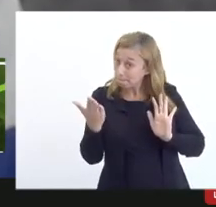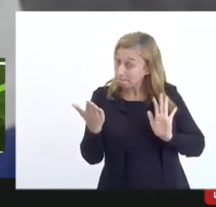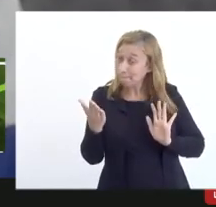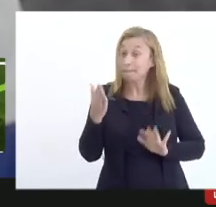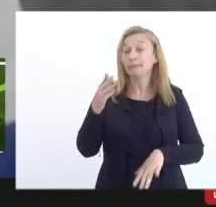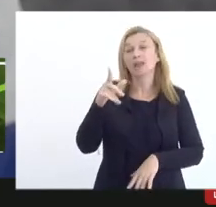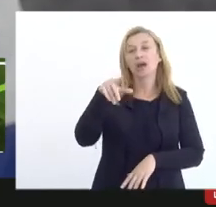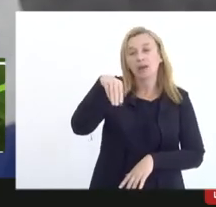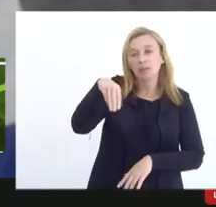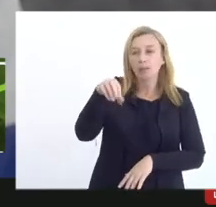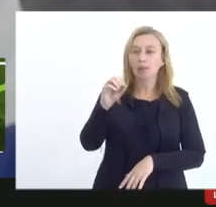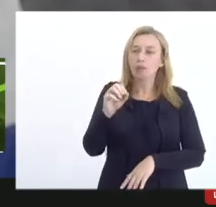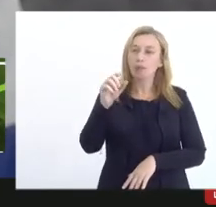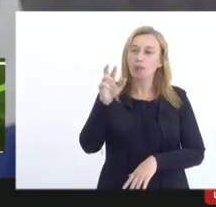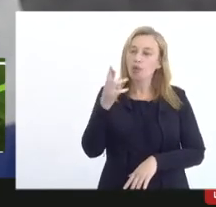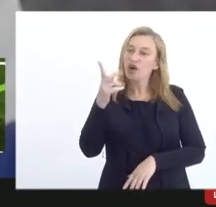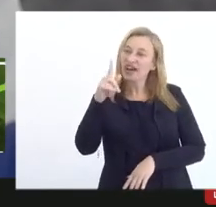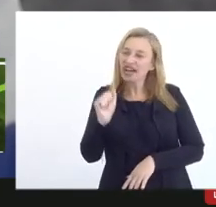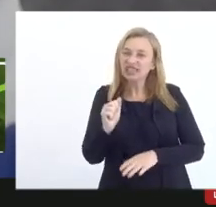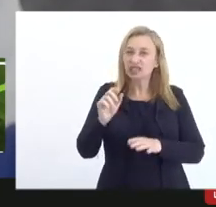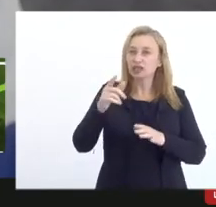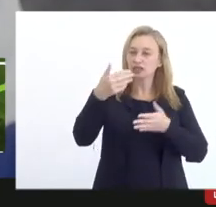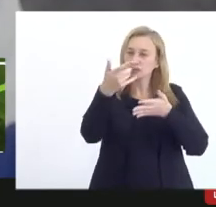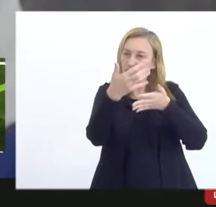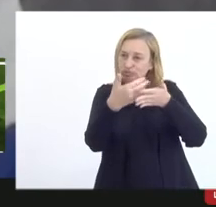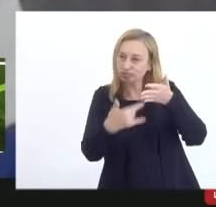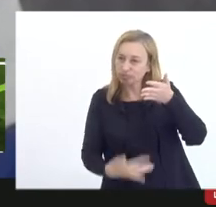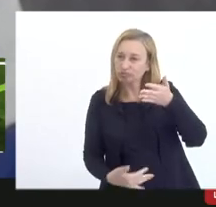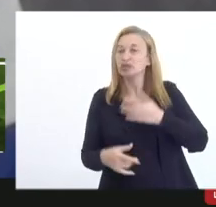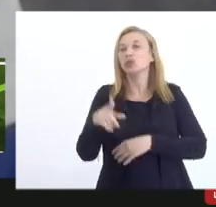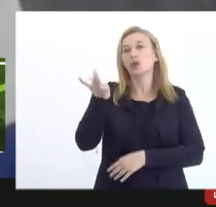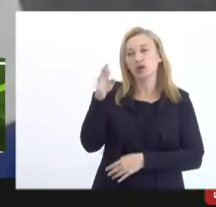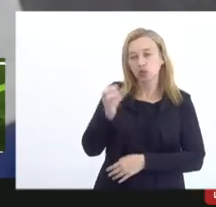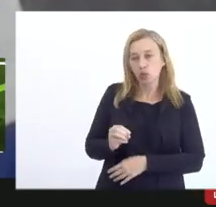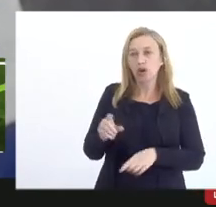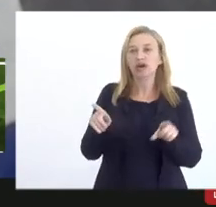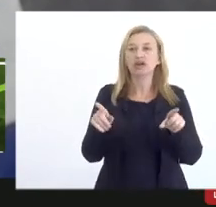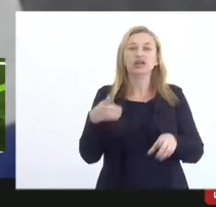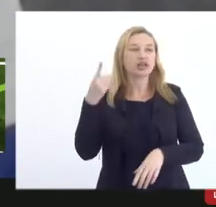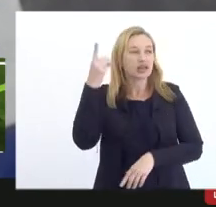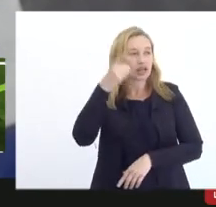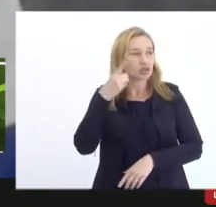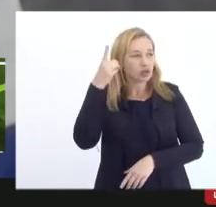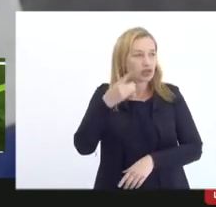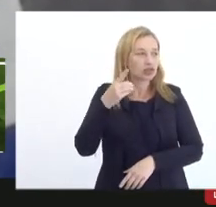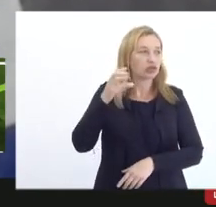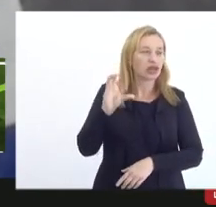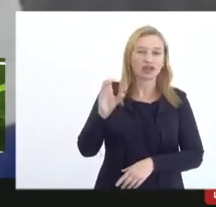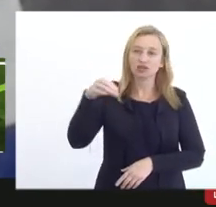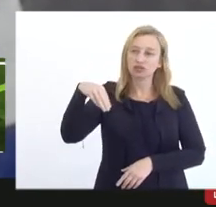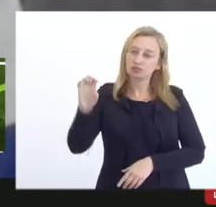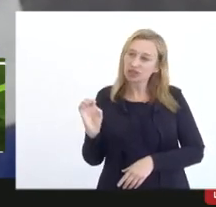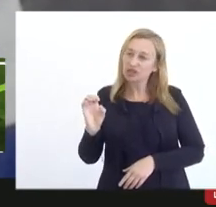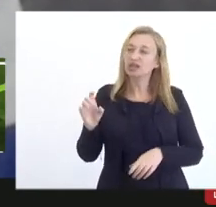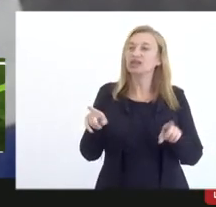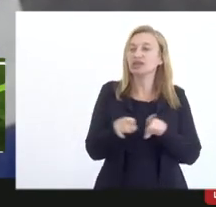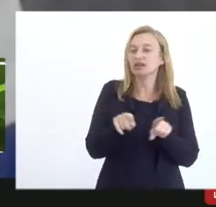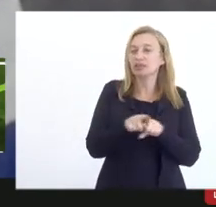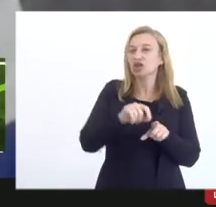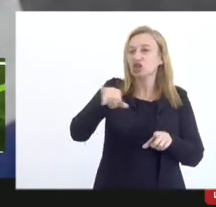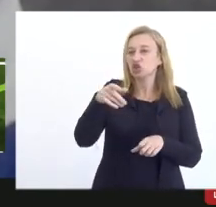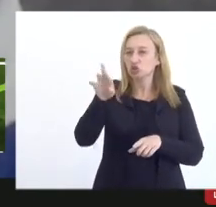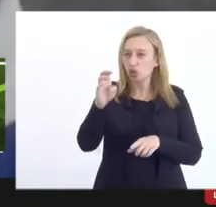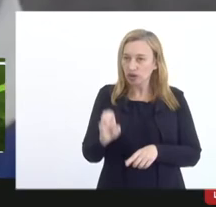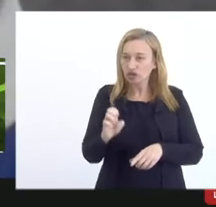Morgana todos os apontamentos do Eduardo do deputado Carlos Mink do Jorge do Tribunal de Contas